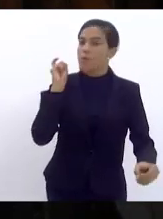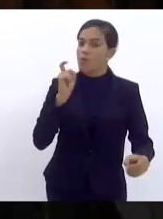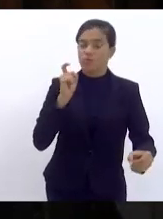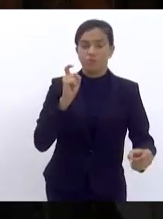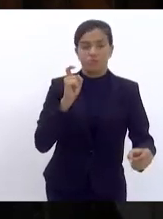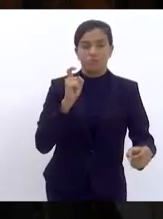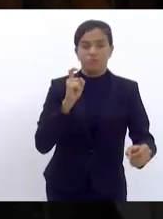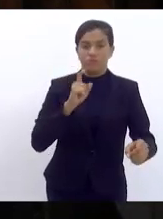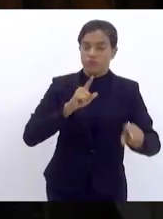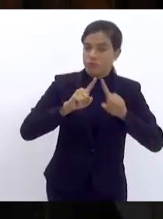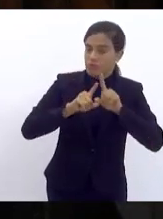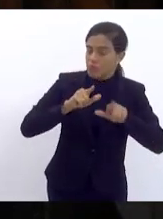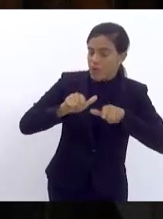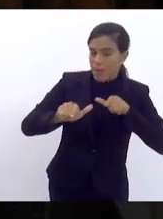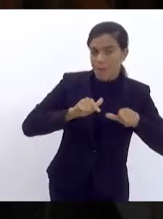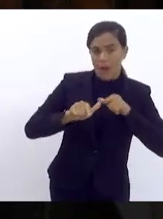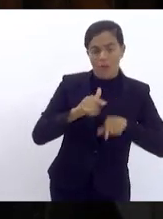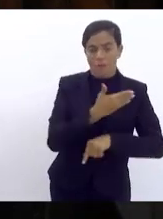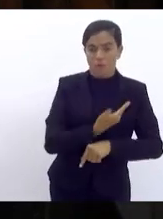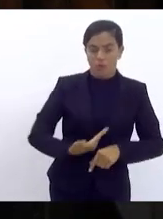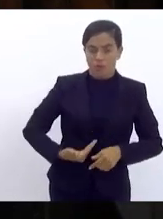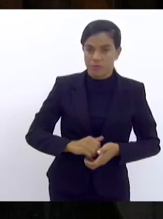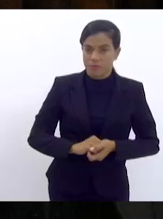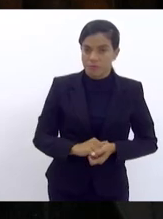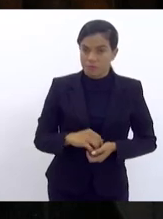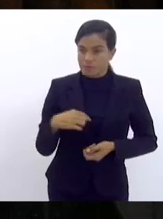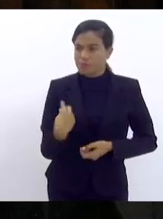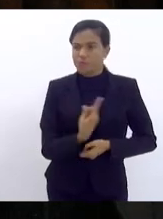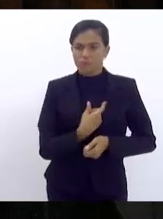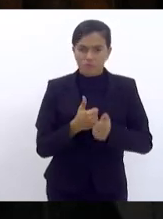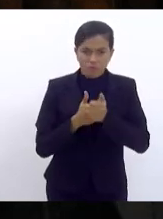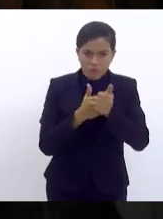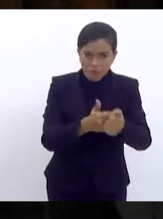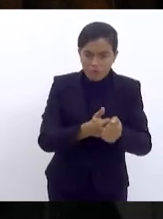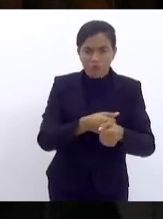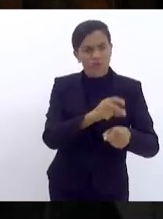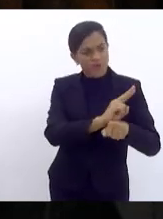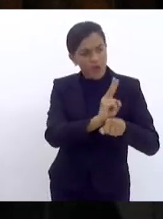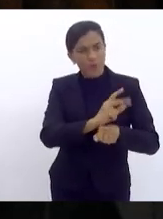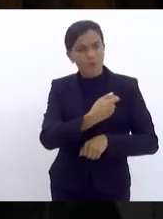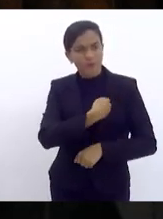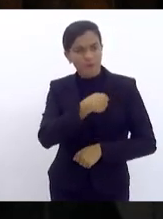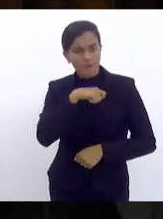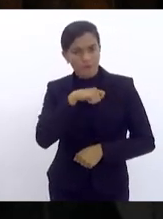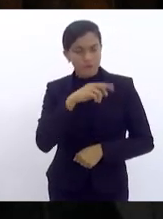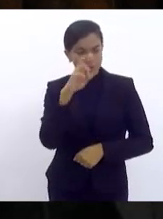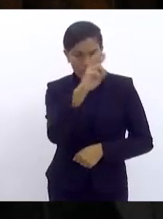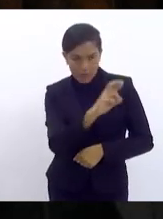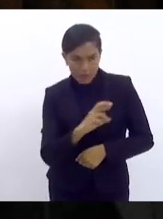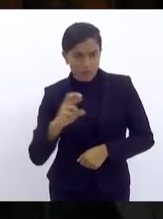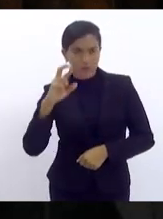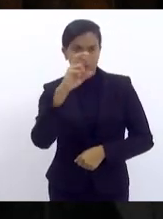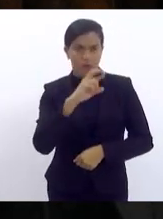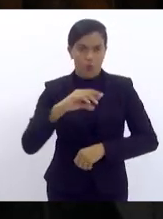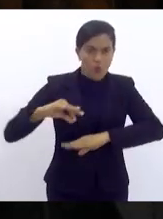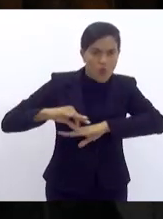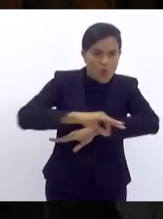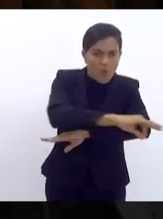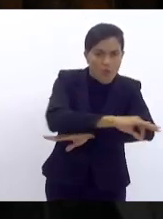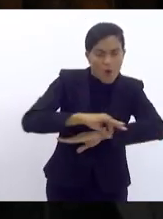serviço público e a gente vai acompanhar vai fiscalizar com lupa com régua